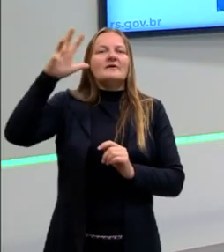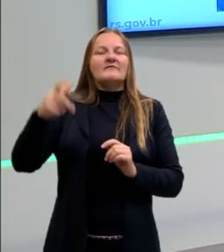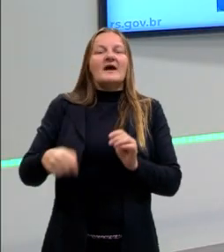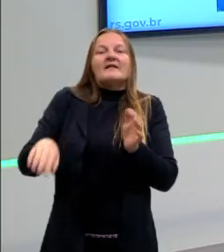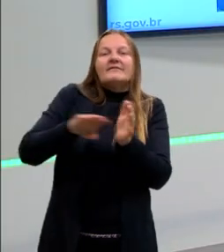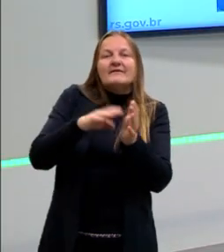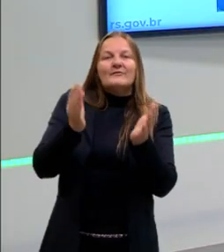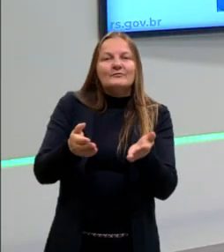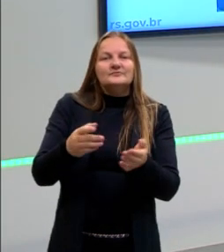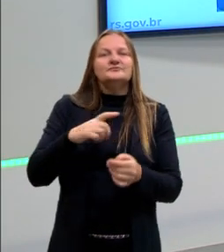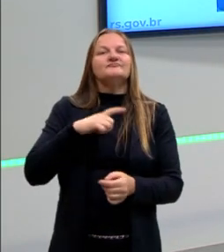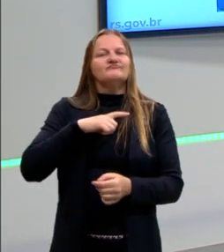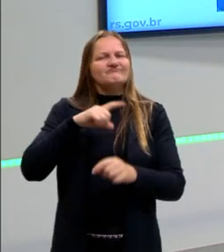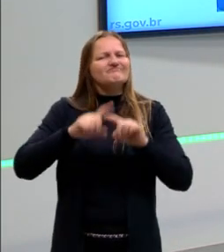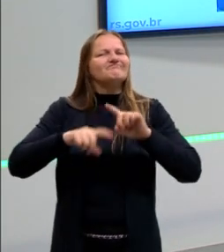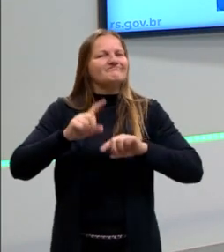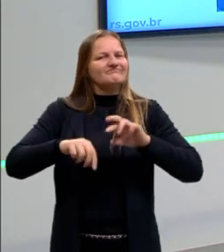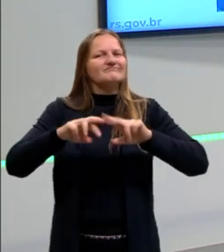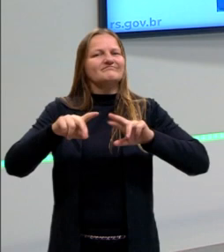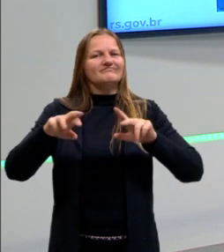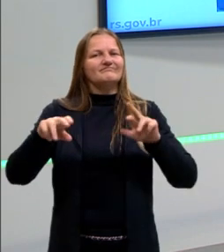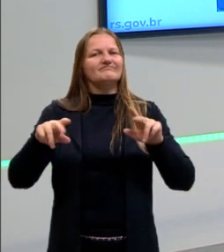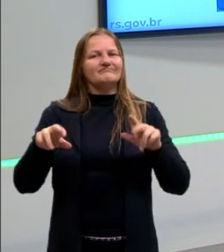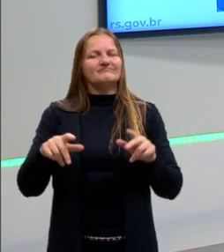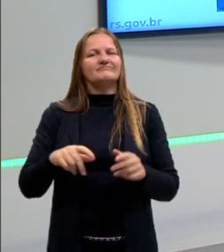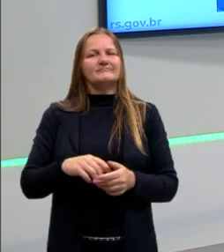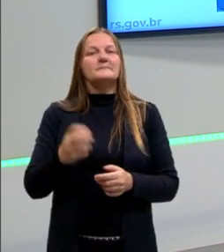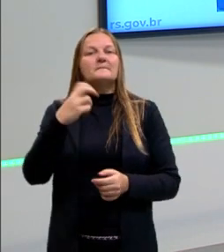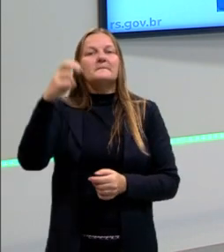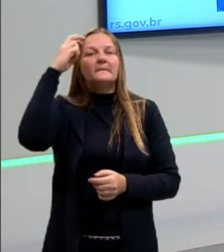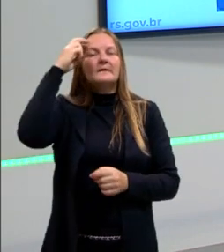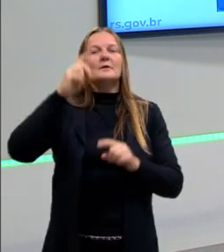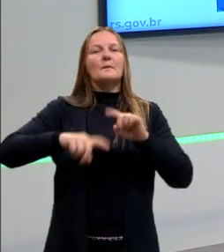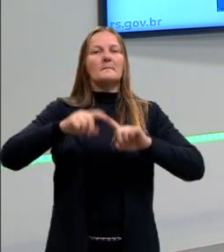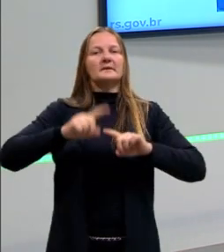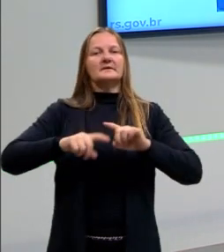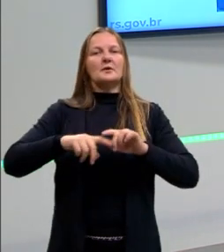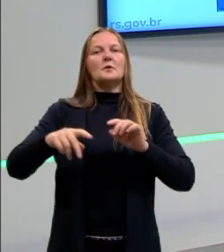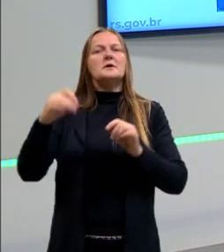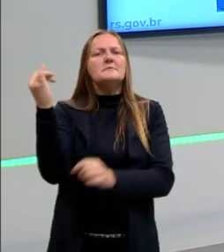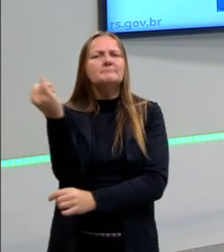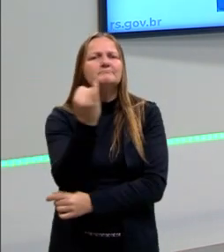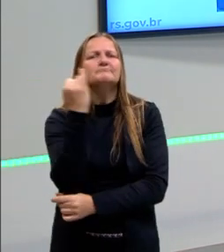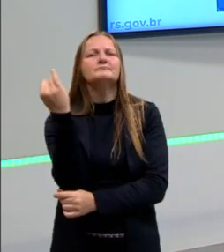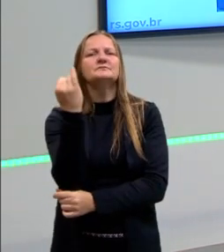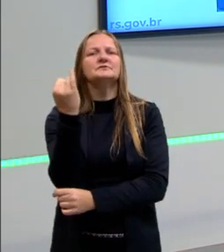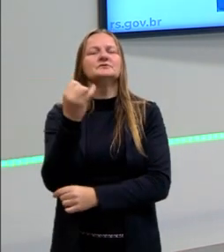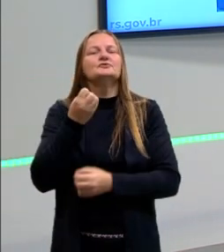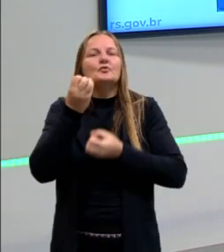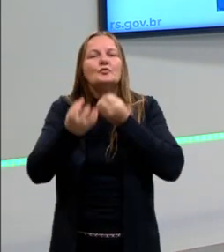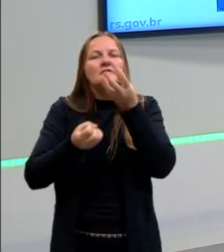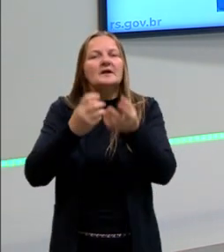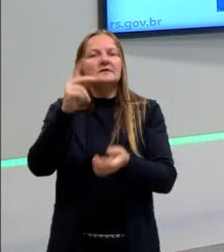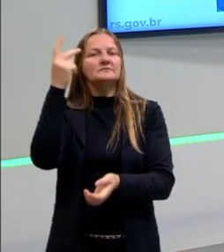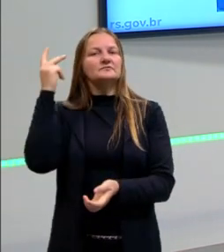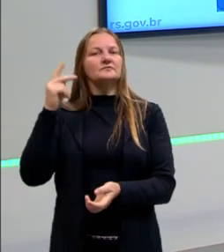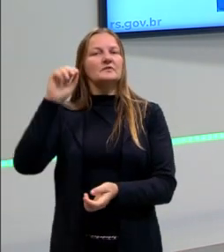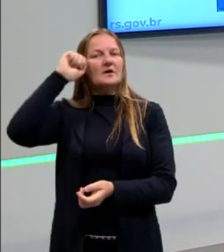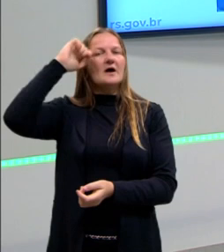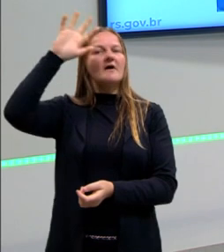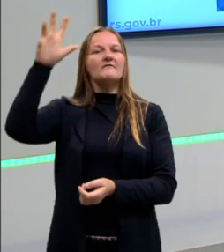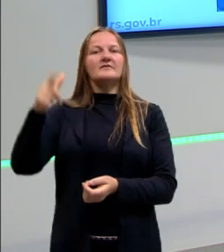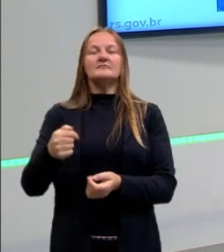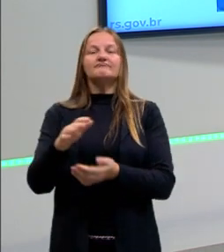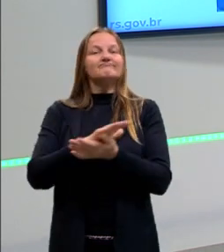existem muitos itens, muitos artefatos da cultura material que são importantes para contar a história africana, que não